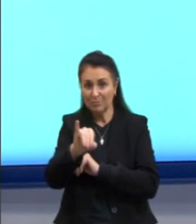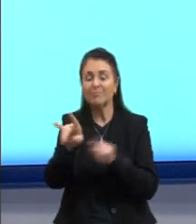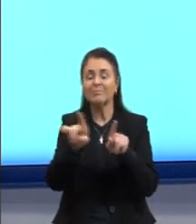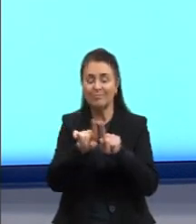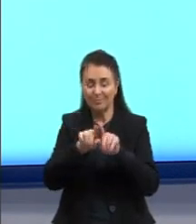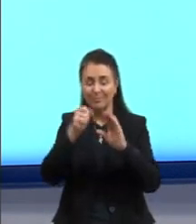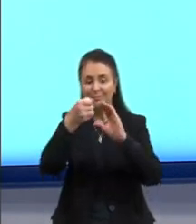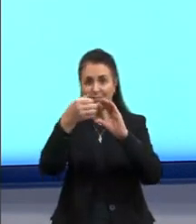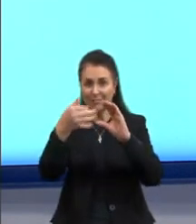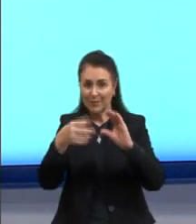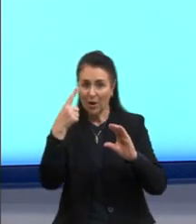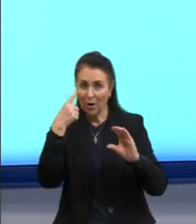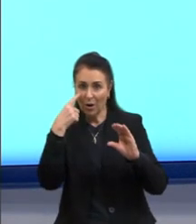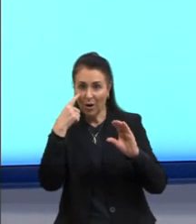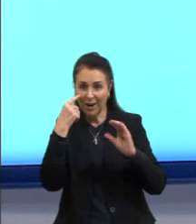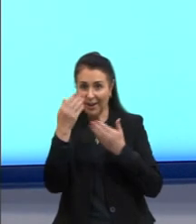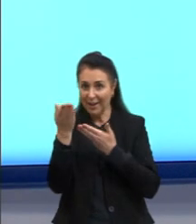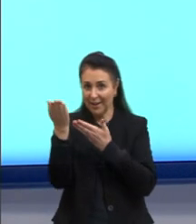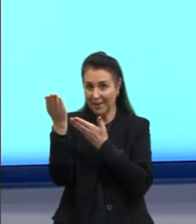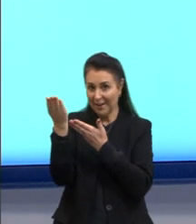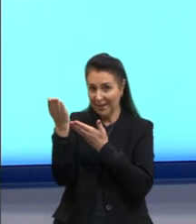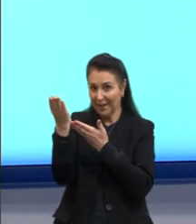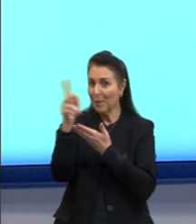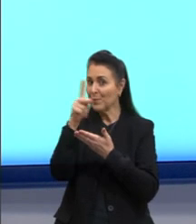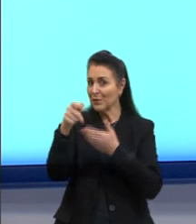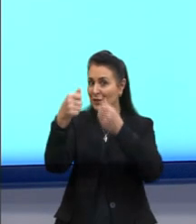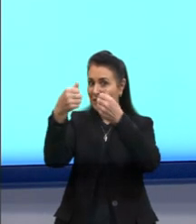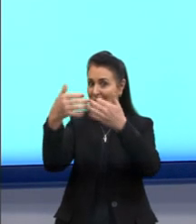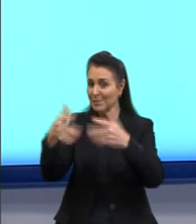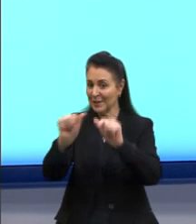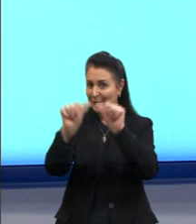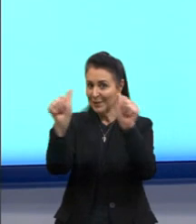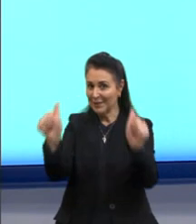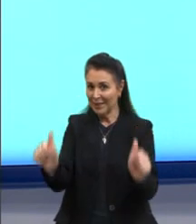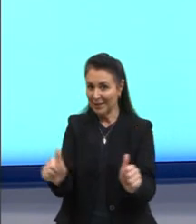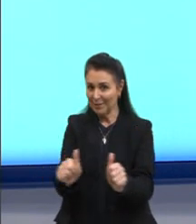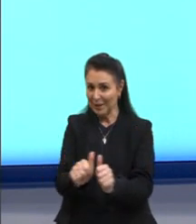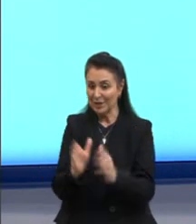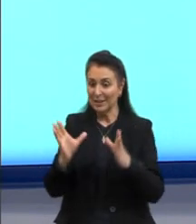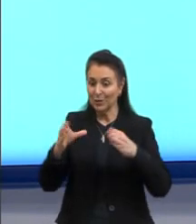nas características, então, das ordens dentro desse grupo dos répteis.